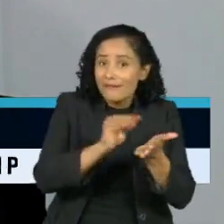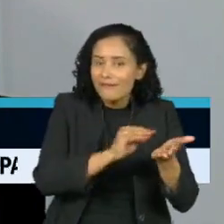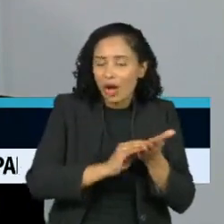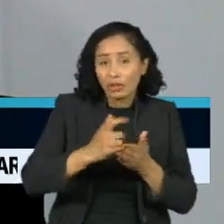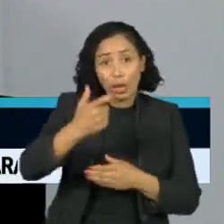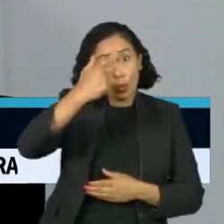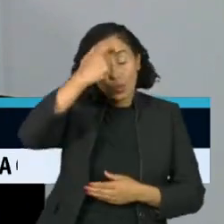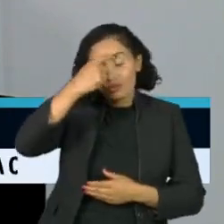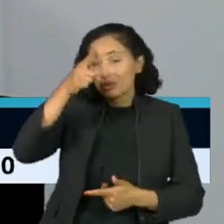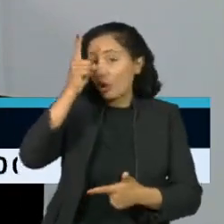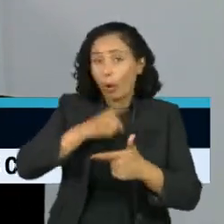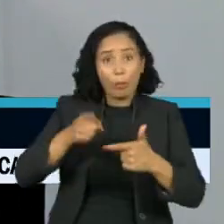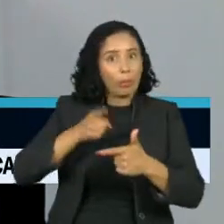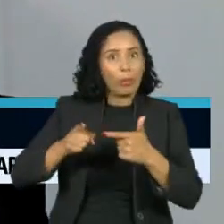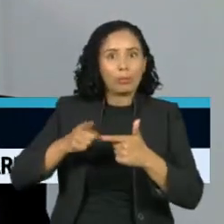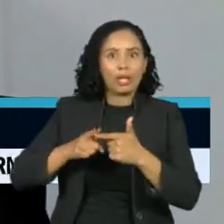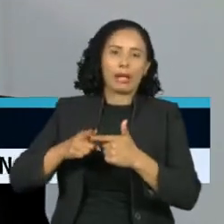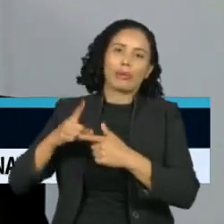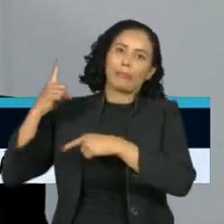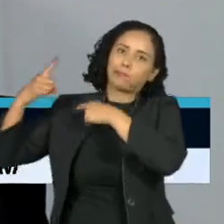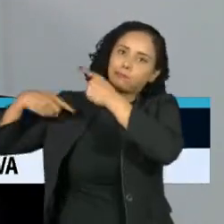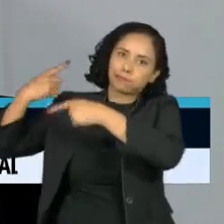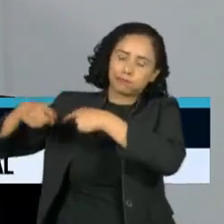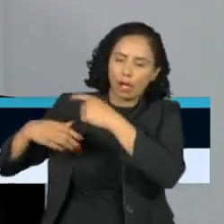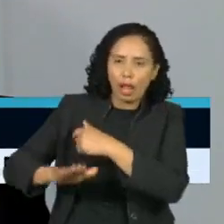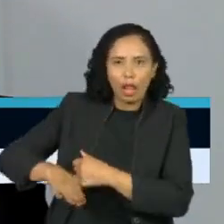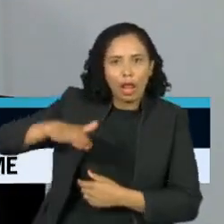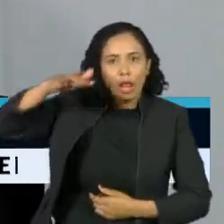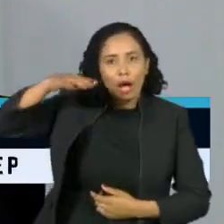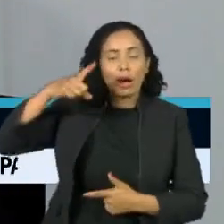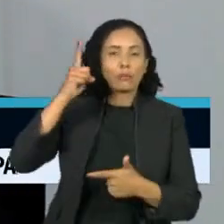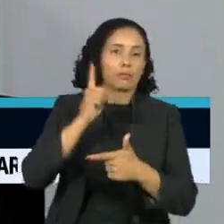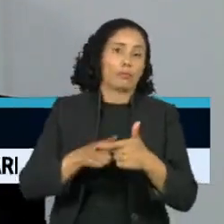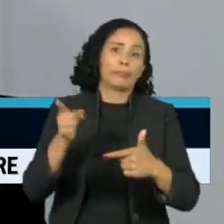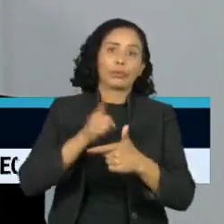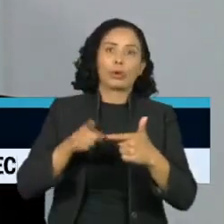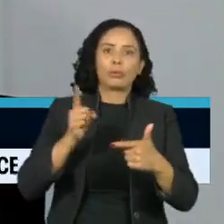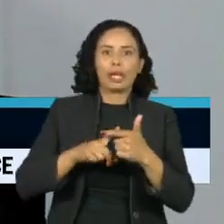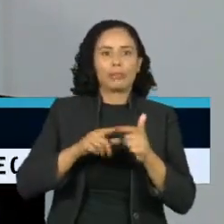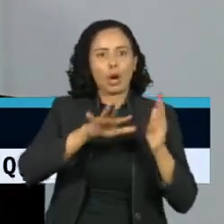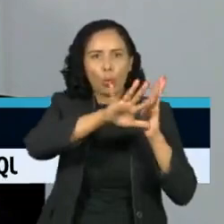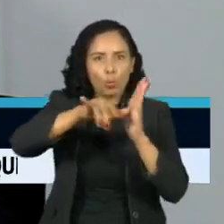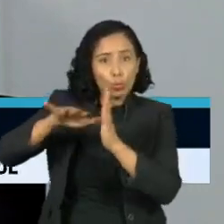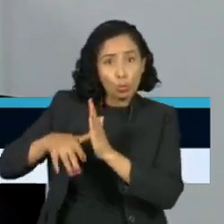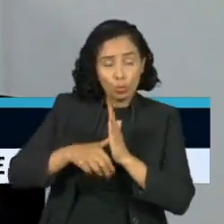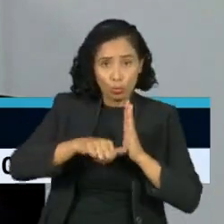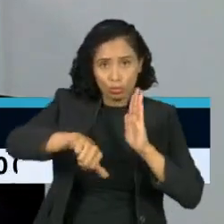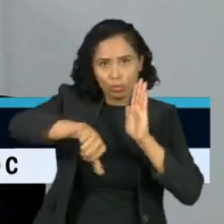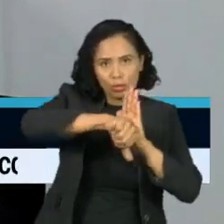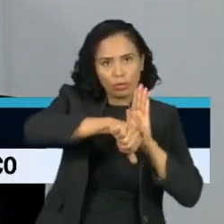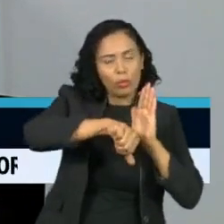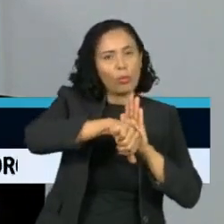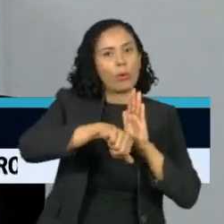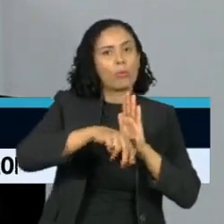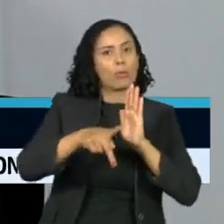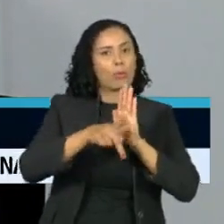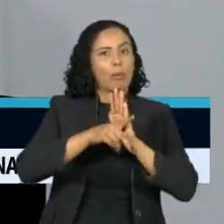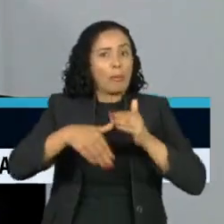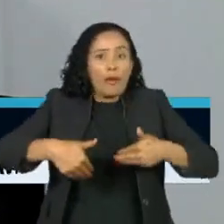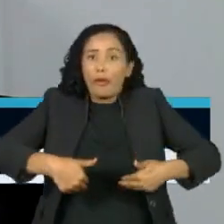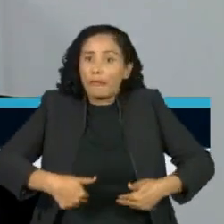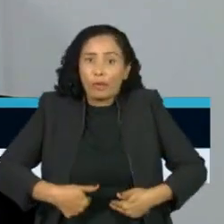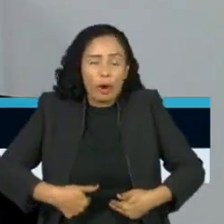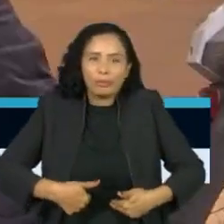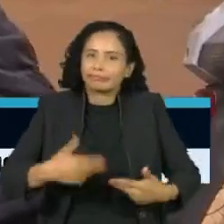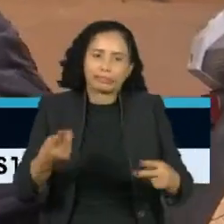problema estrutural, é um problema social, que o direito, crime de furto, ali tipificado na lei, a condenação criminal, ela não vai